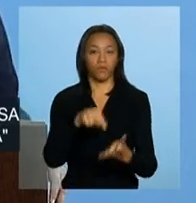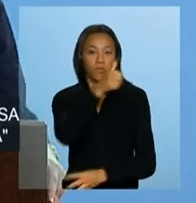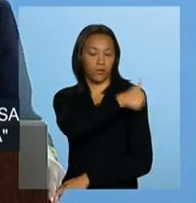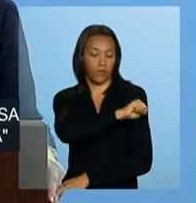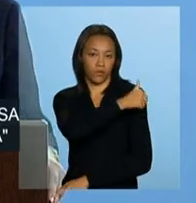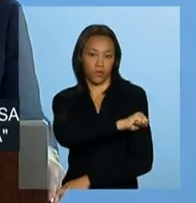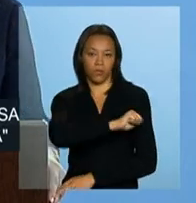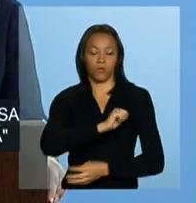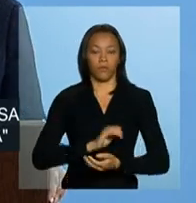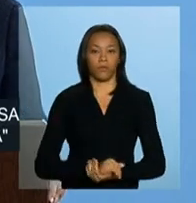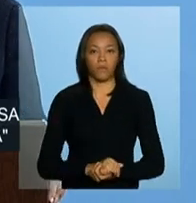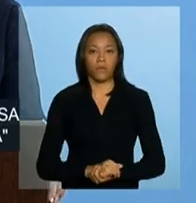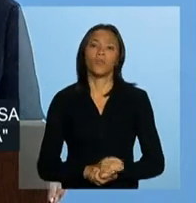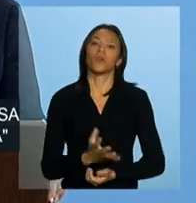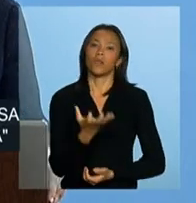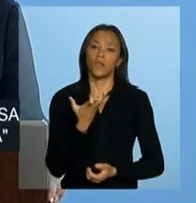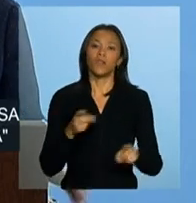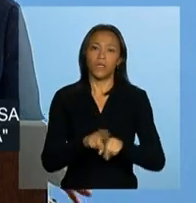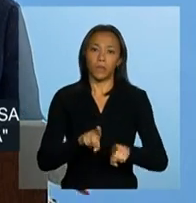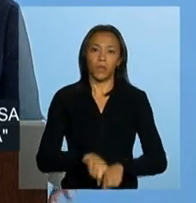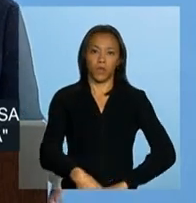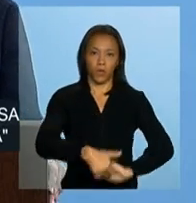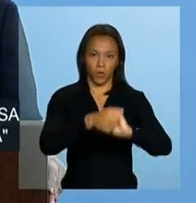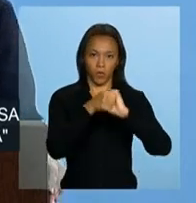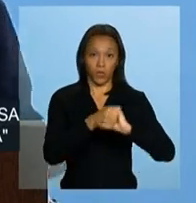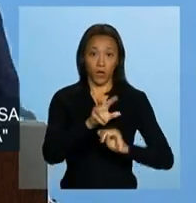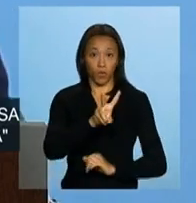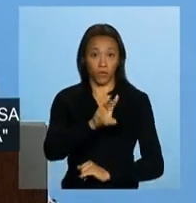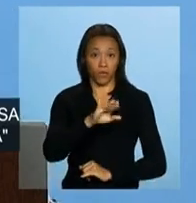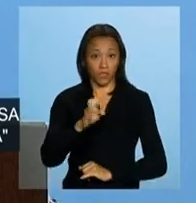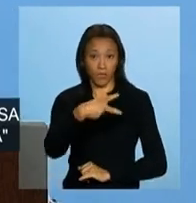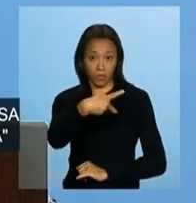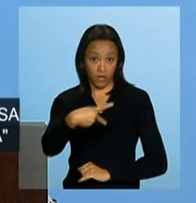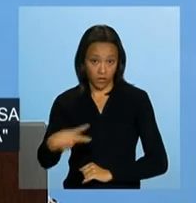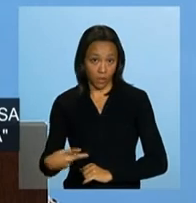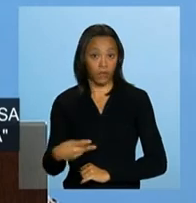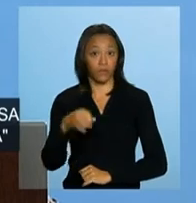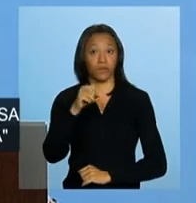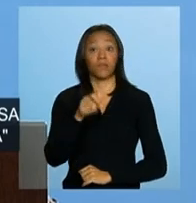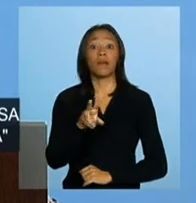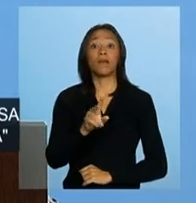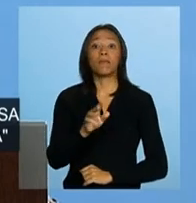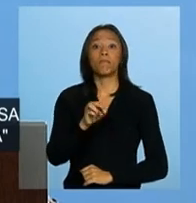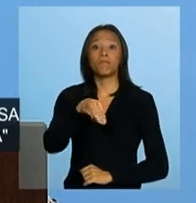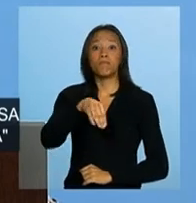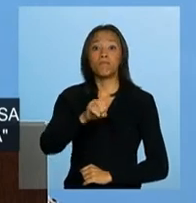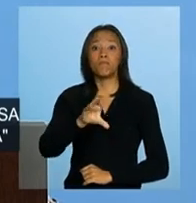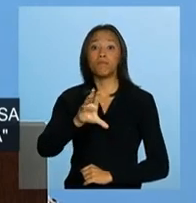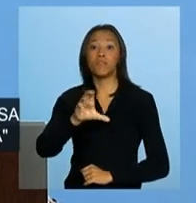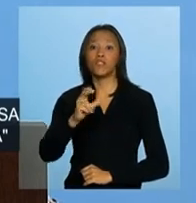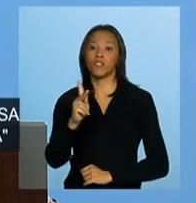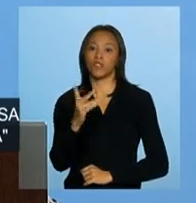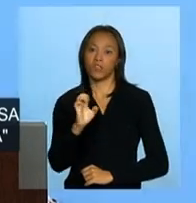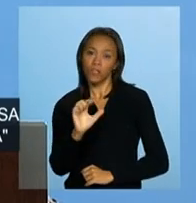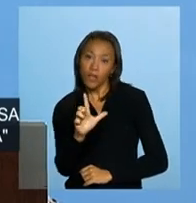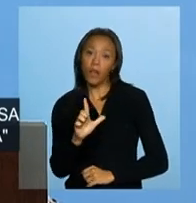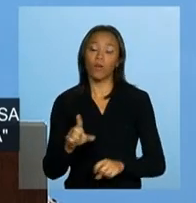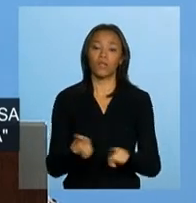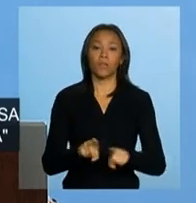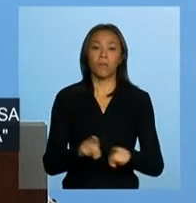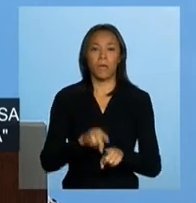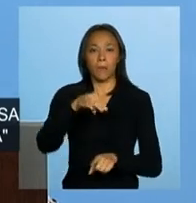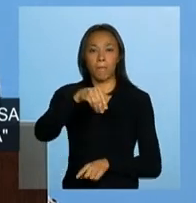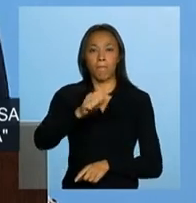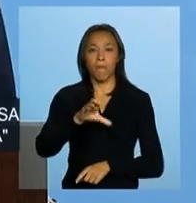Queria cumprimentar também o Vice-Presidente da República, Michel Temer, o deputado Marco